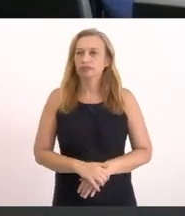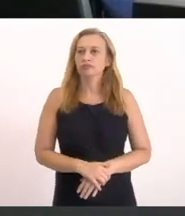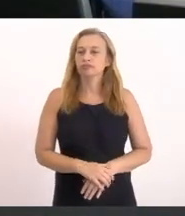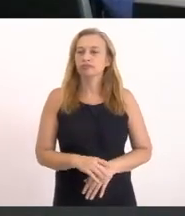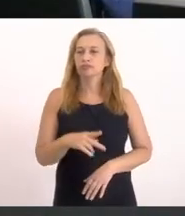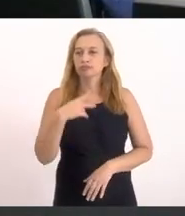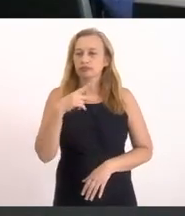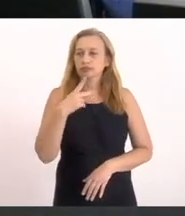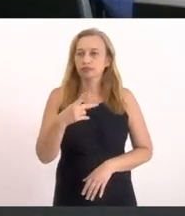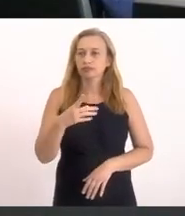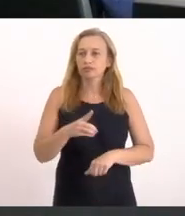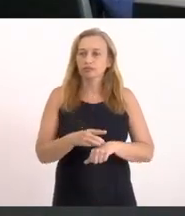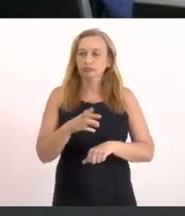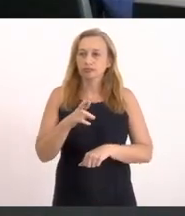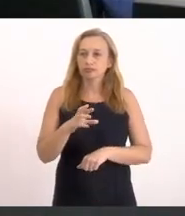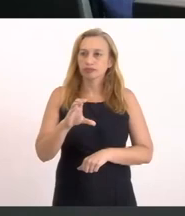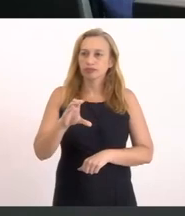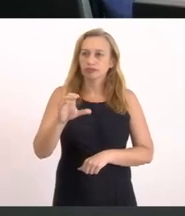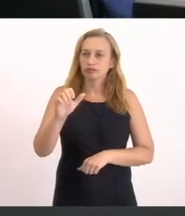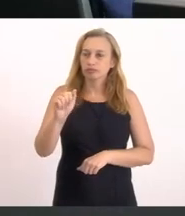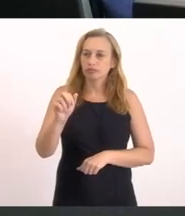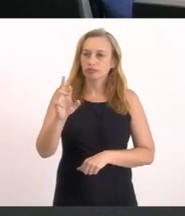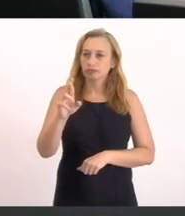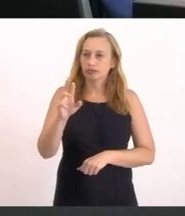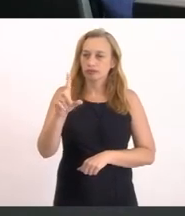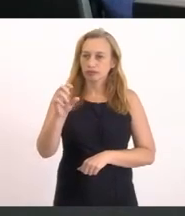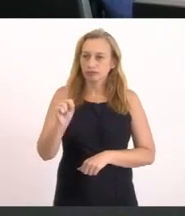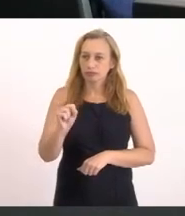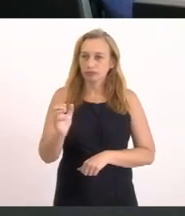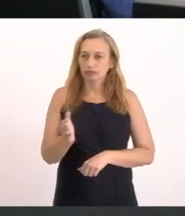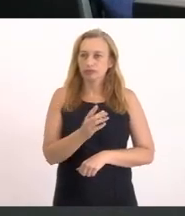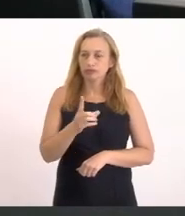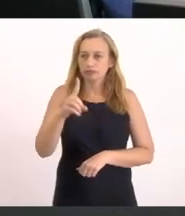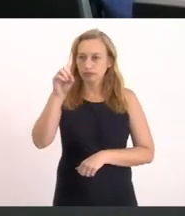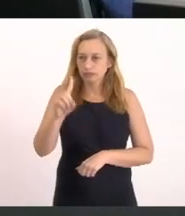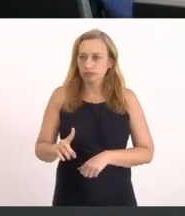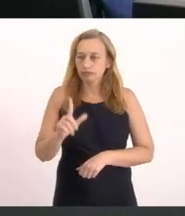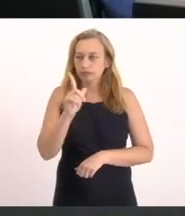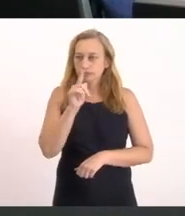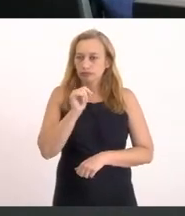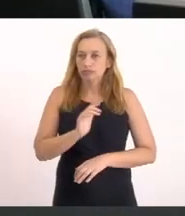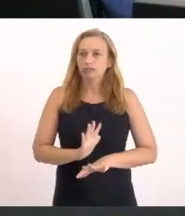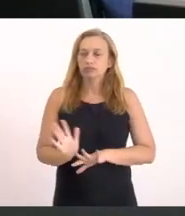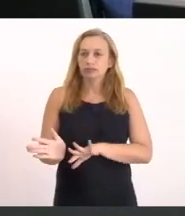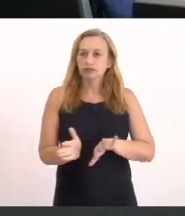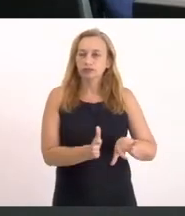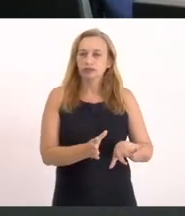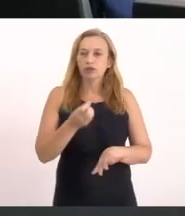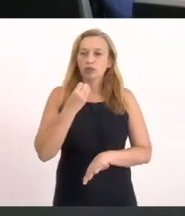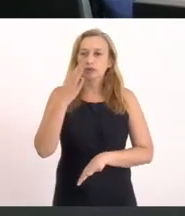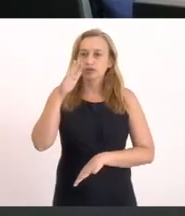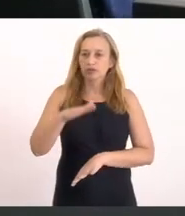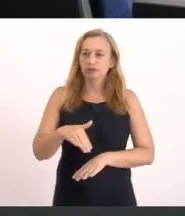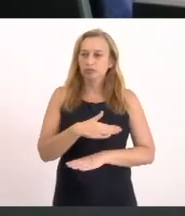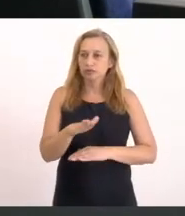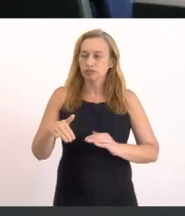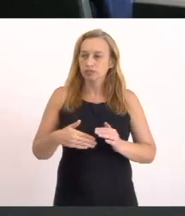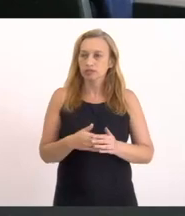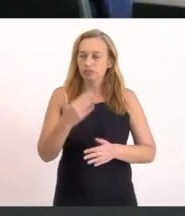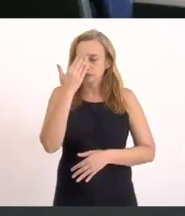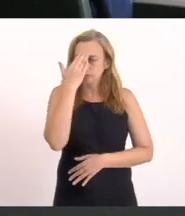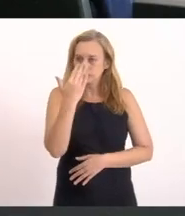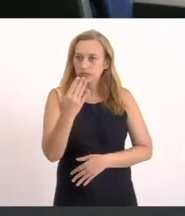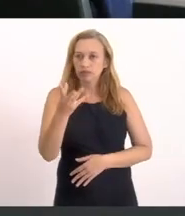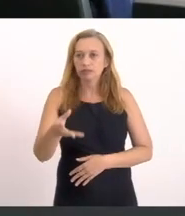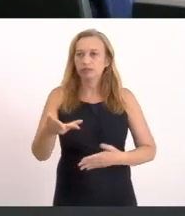a palavra Agora Doutor Carlos Montijo Diretor Da Águas de Itunaíba Boa tarde a todos Boa tarde deputado Obrigado